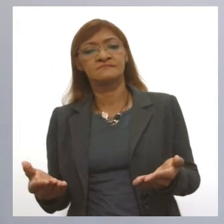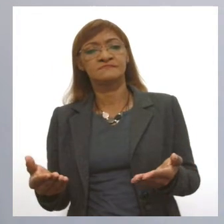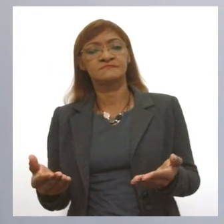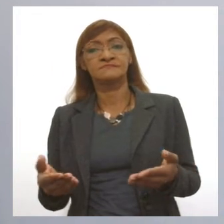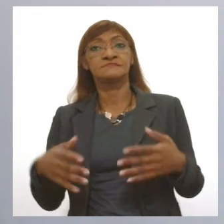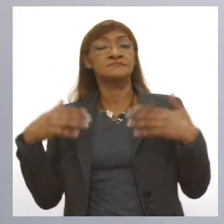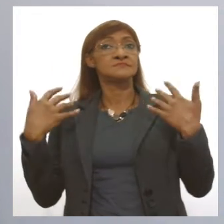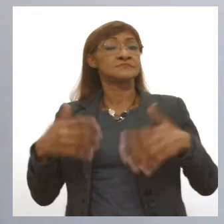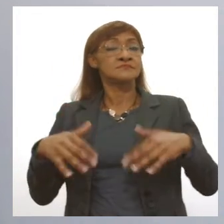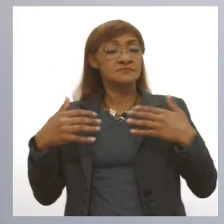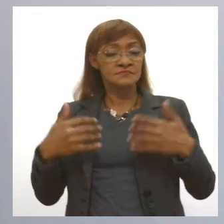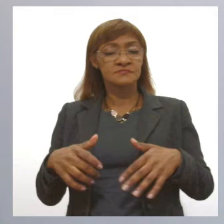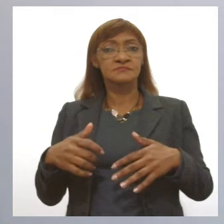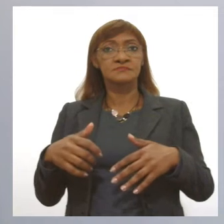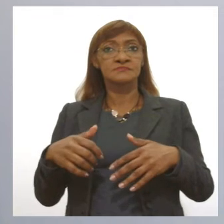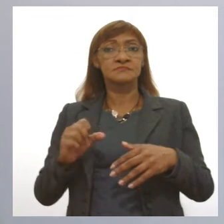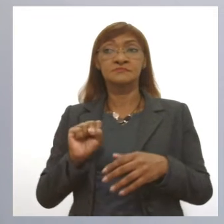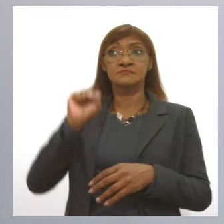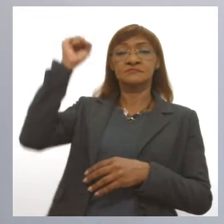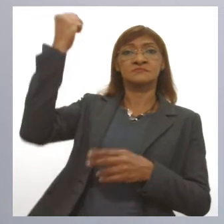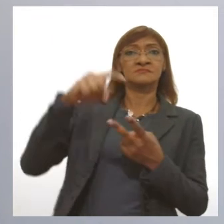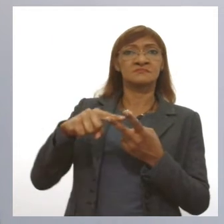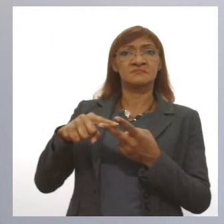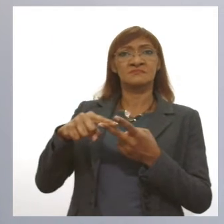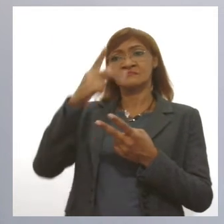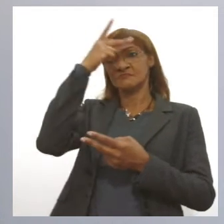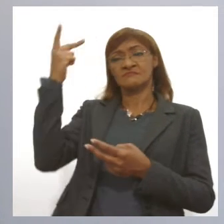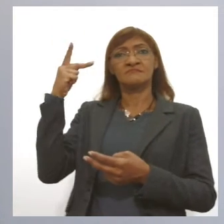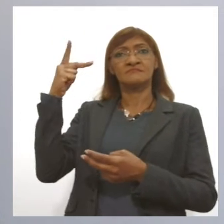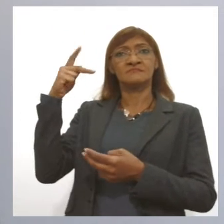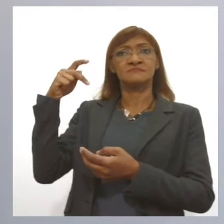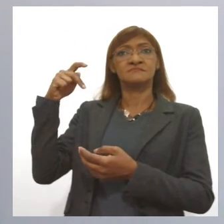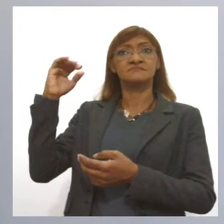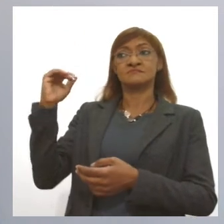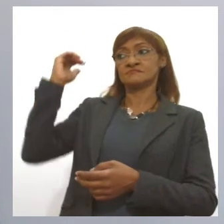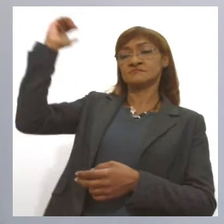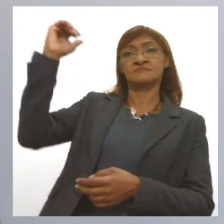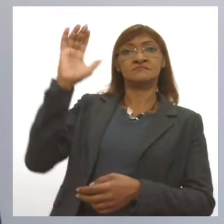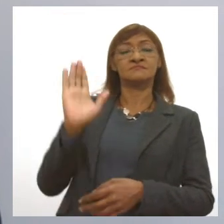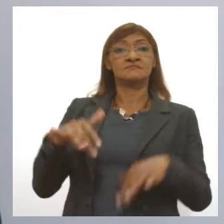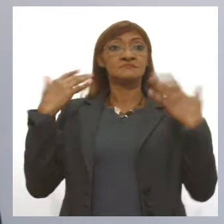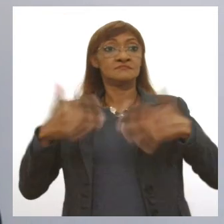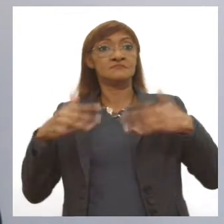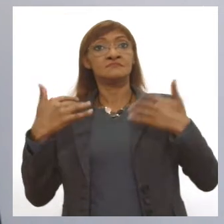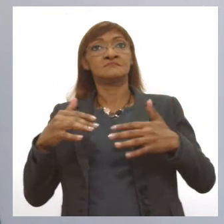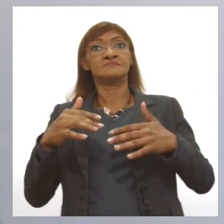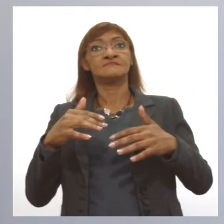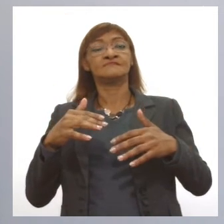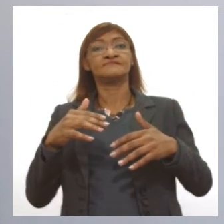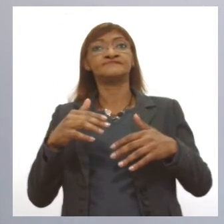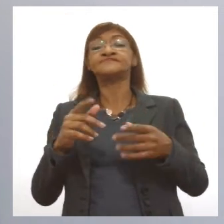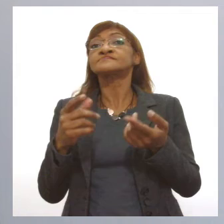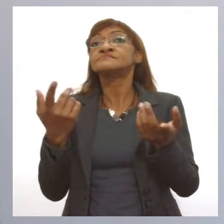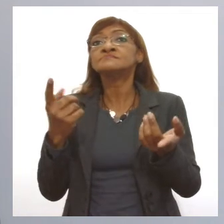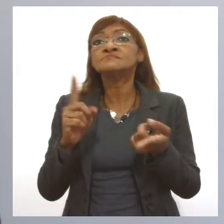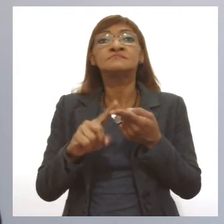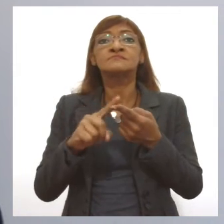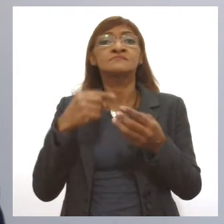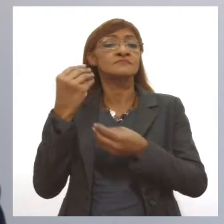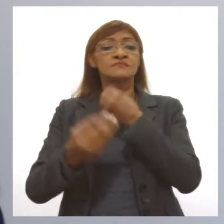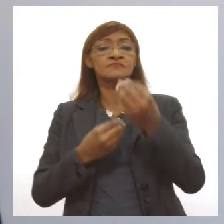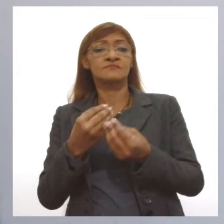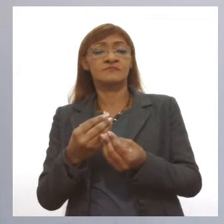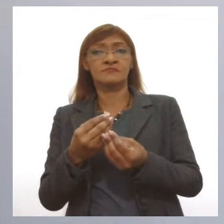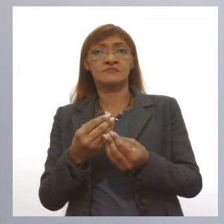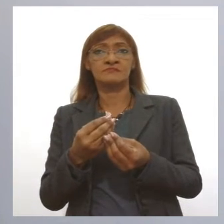grave. Adulto com catapora, varicela, que é a mesma coisa, é uma situação grave também. Então, por causa desse problema